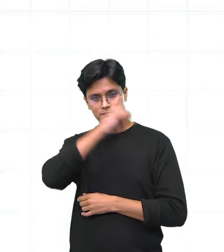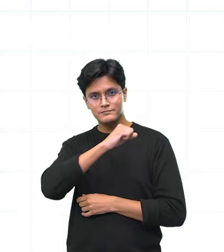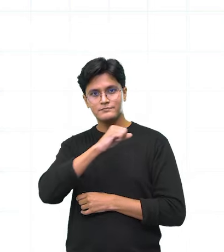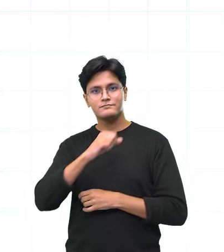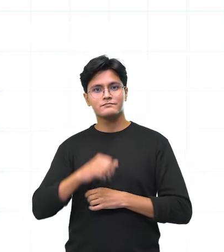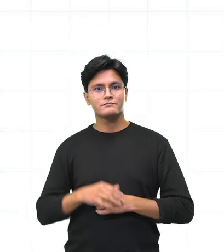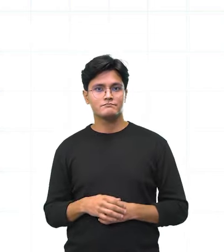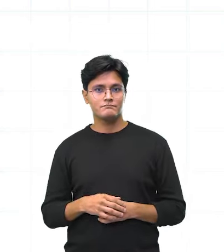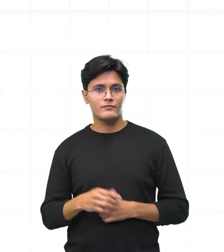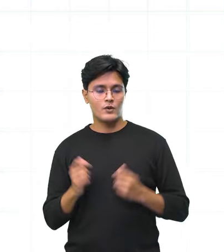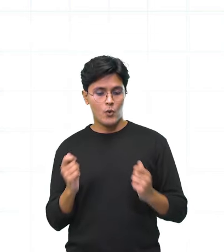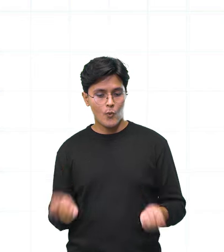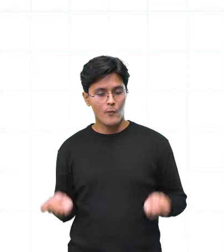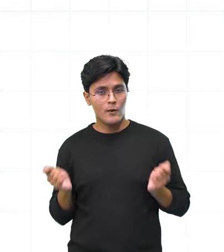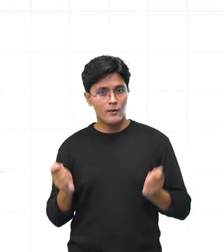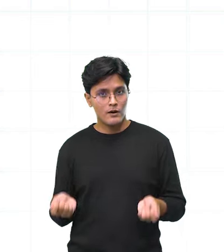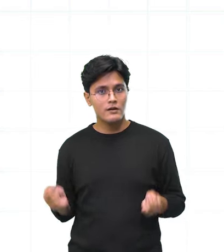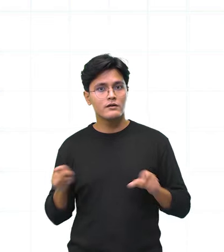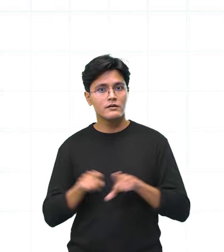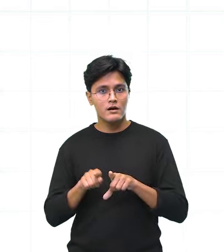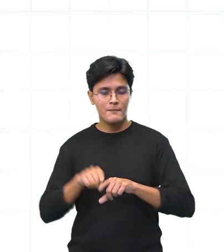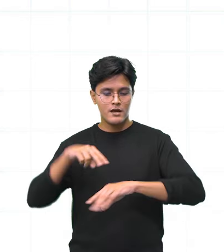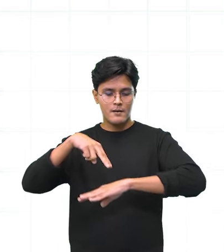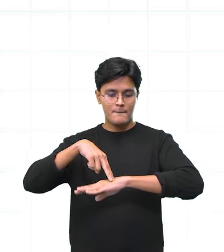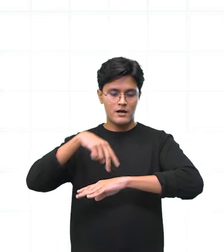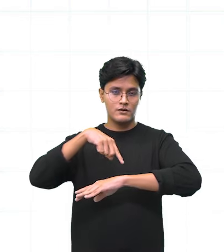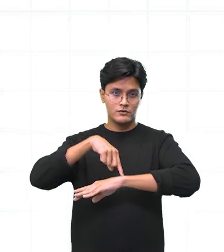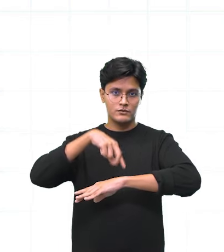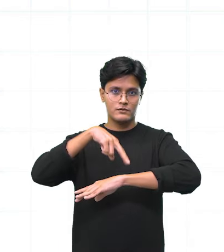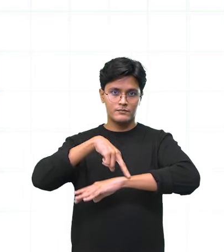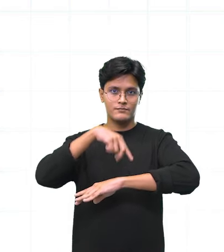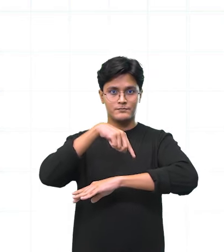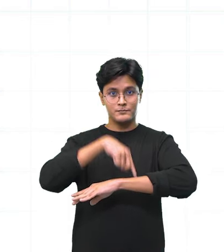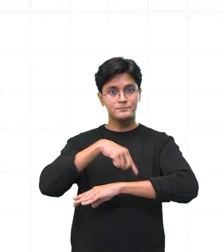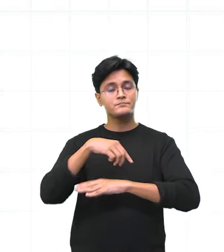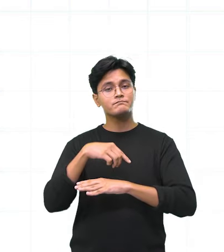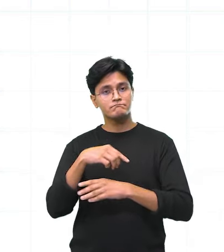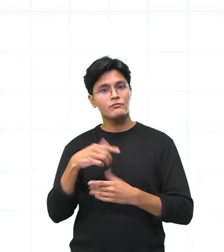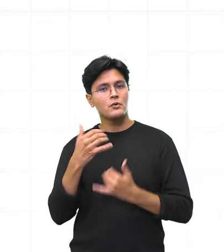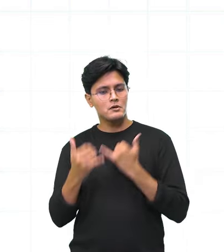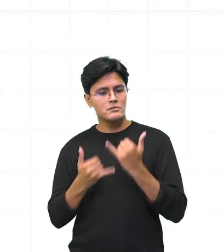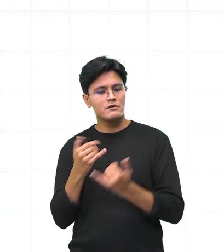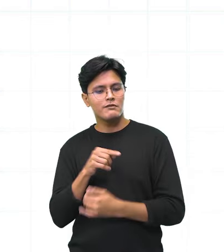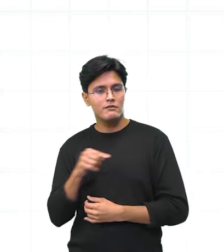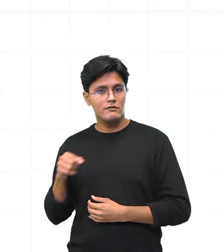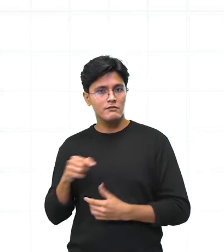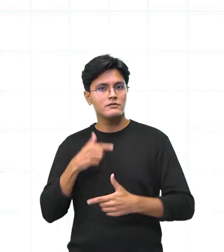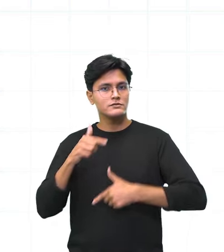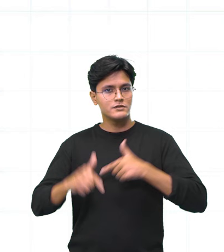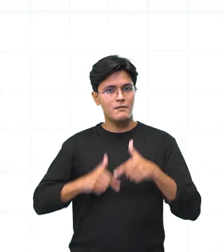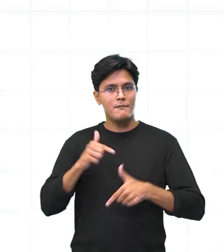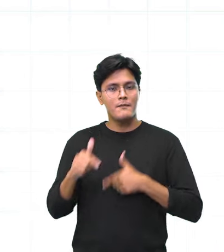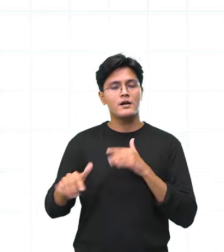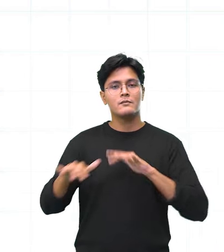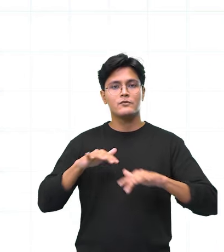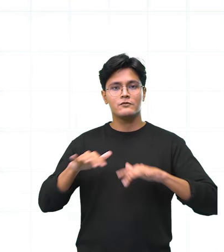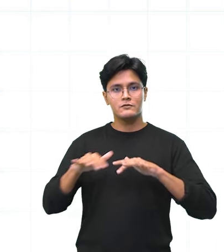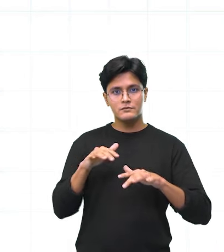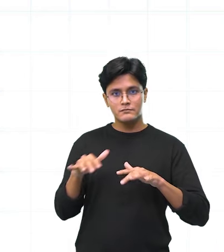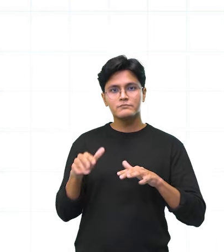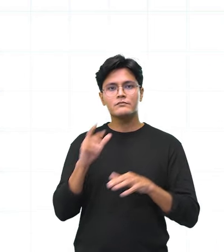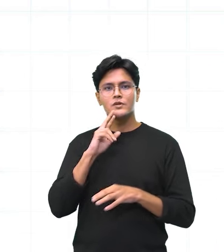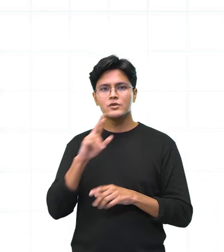pulando corda e jogando amarelinha. E essas brincadeiras trabalham o movimento, trazem